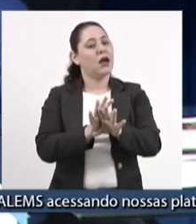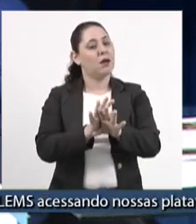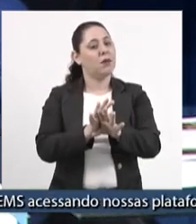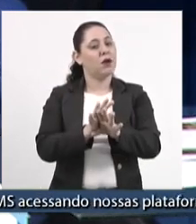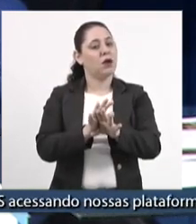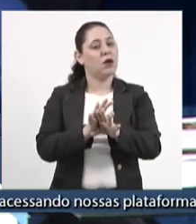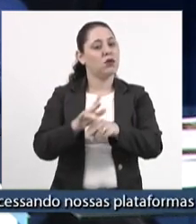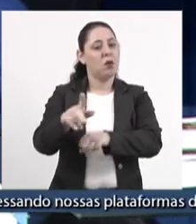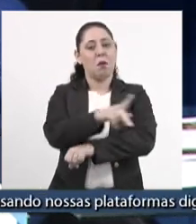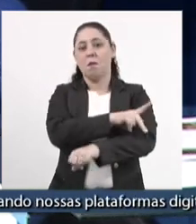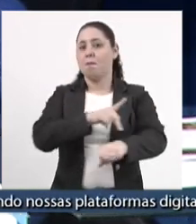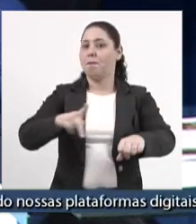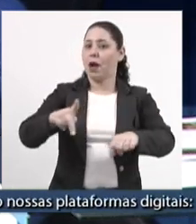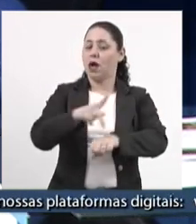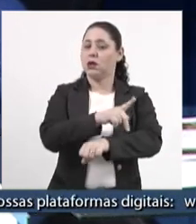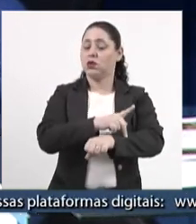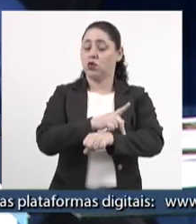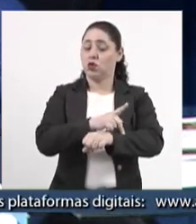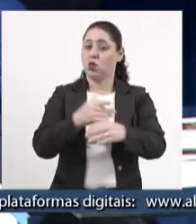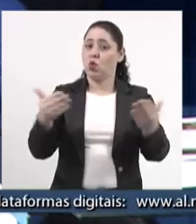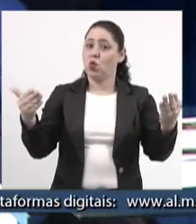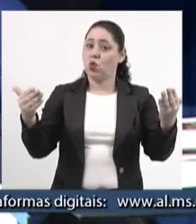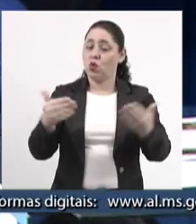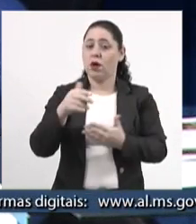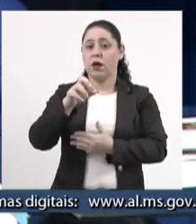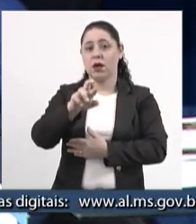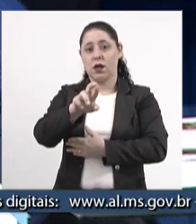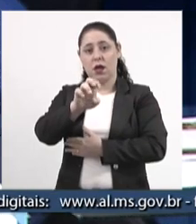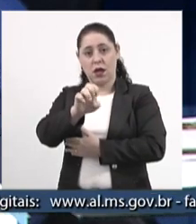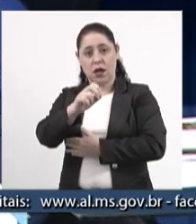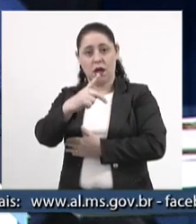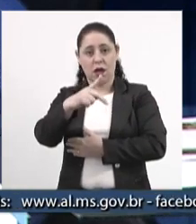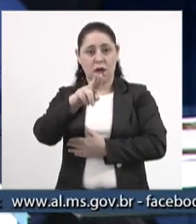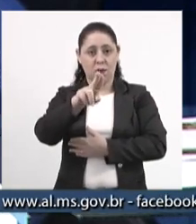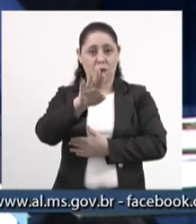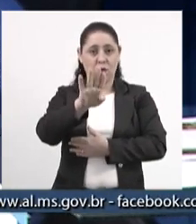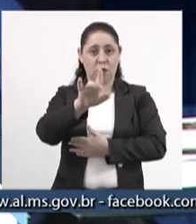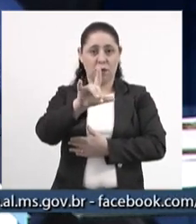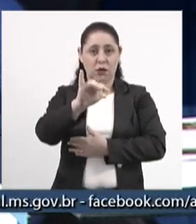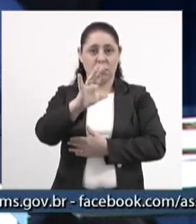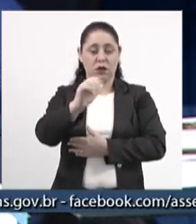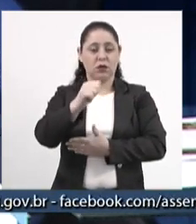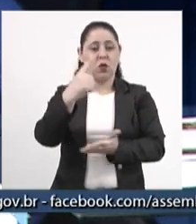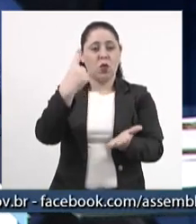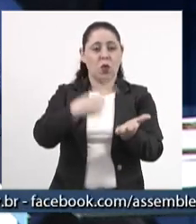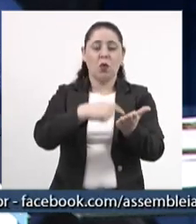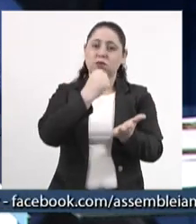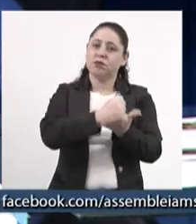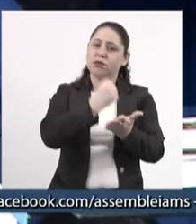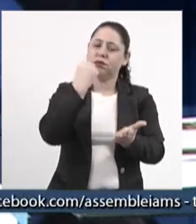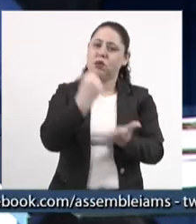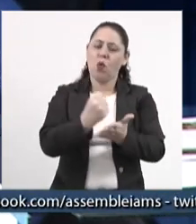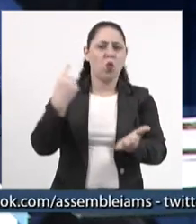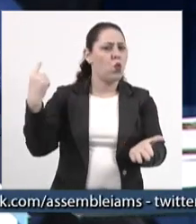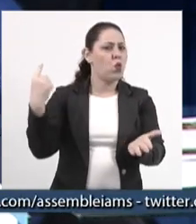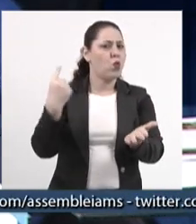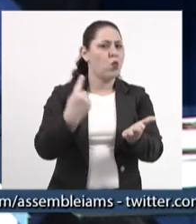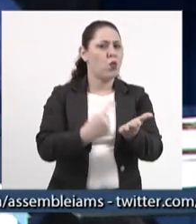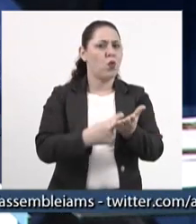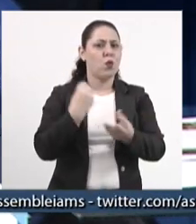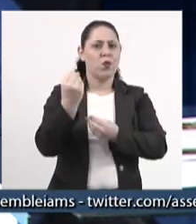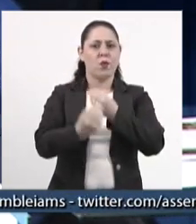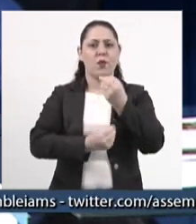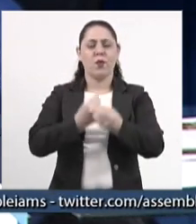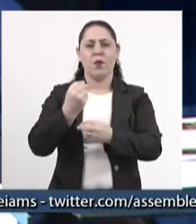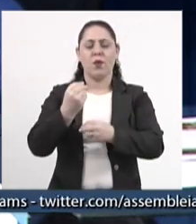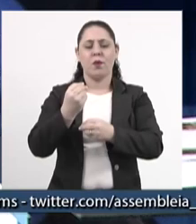república, com o modelo republicano que nós temos hoje. Eu penso que o pacto federativo, o modelo republicano, como